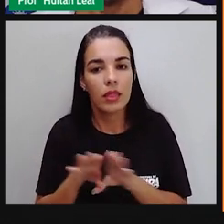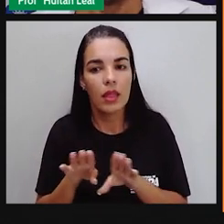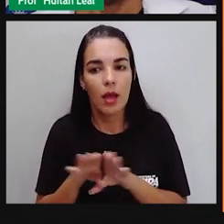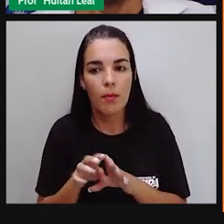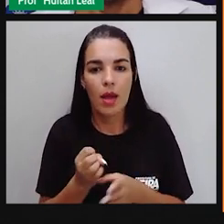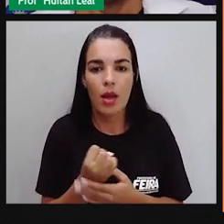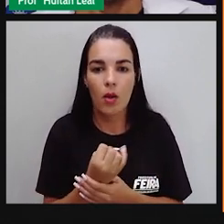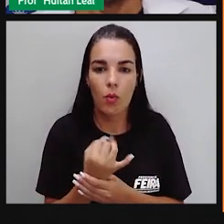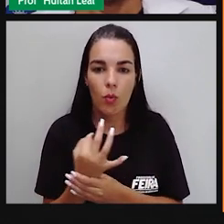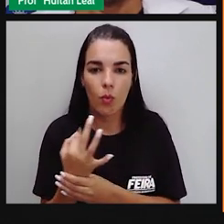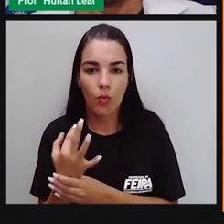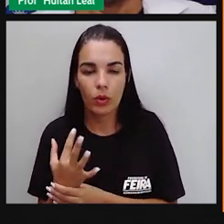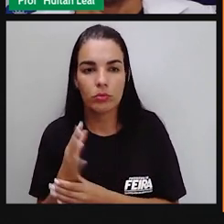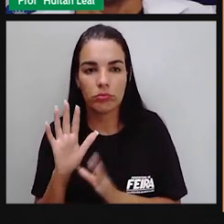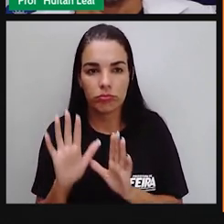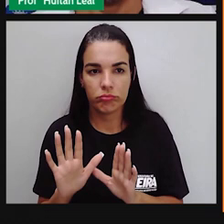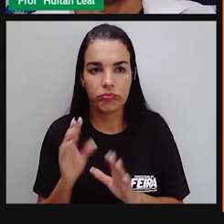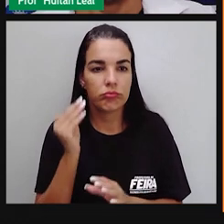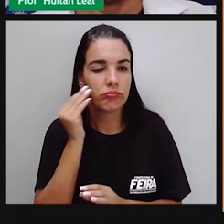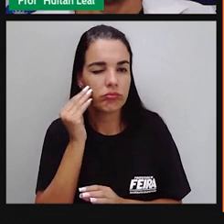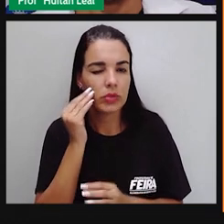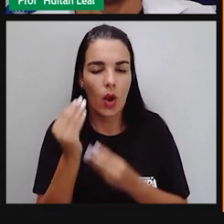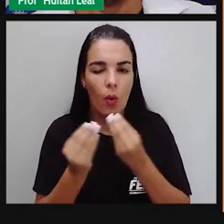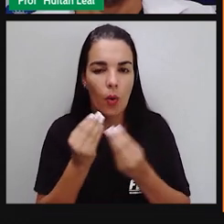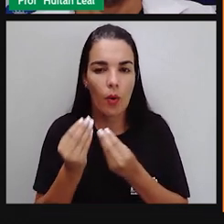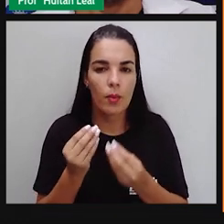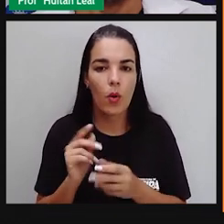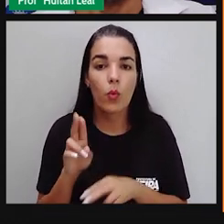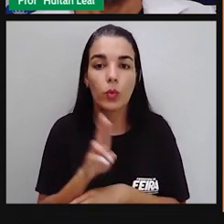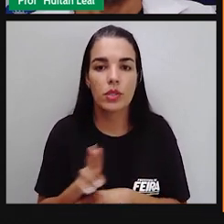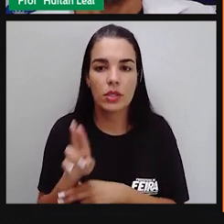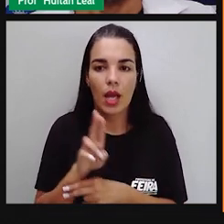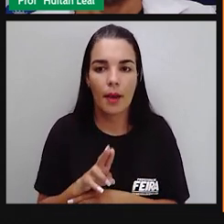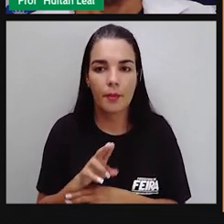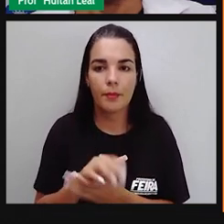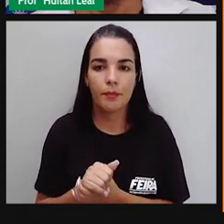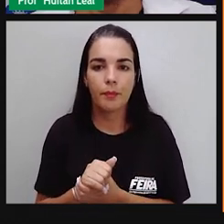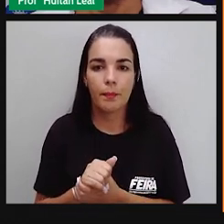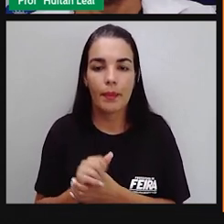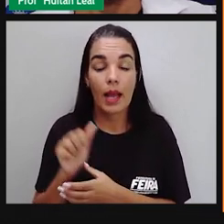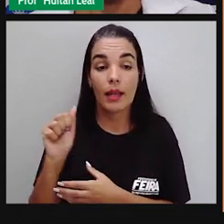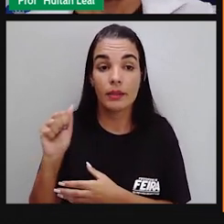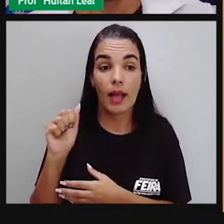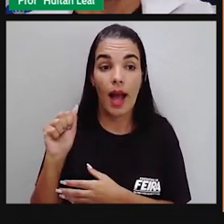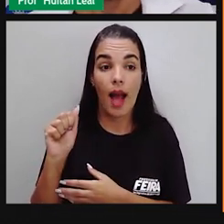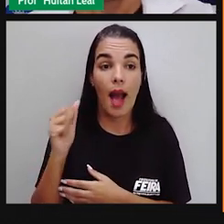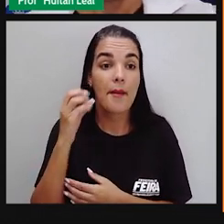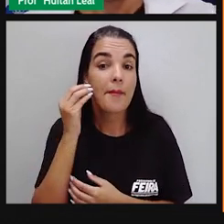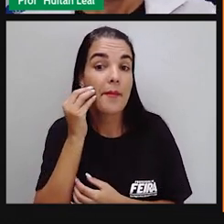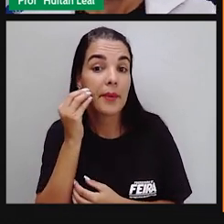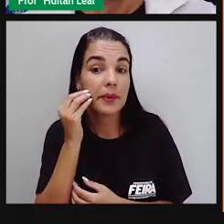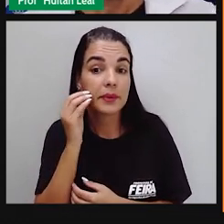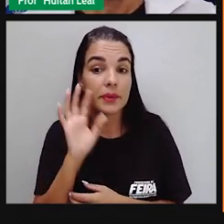relativa de metonímia, de forma de utilizar a metonímia. Então, vamos utilizar algumas